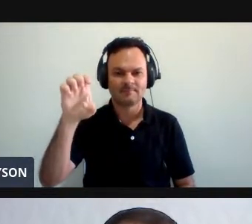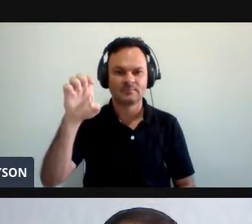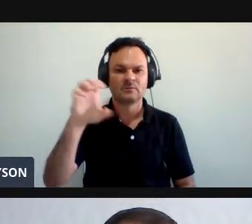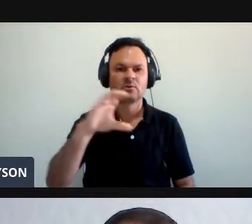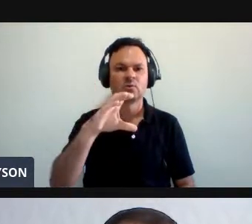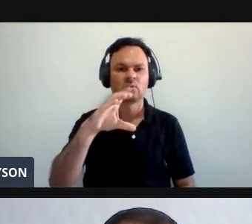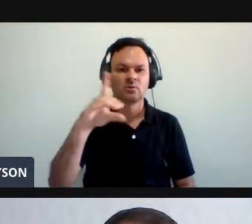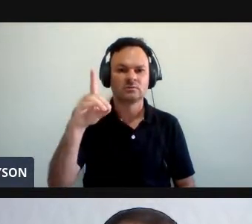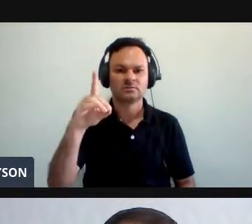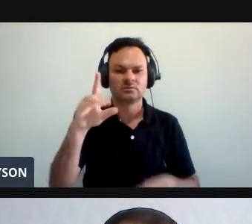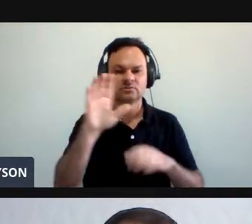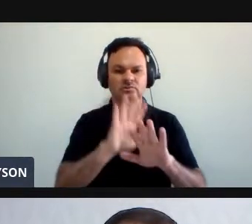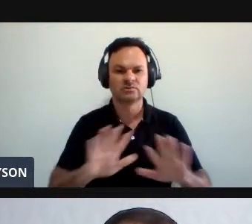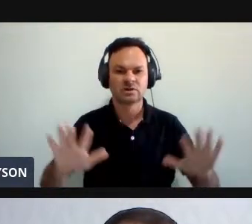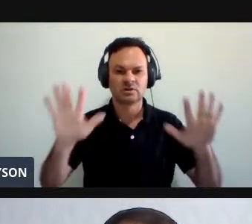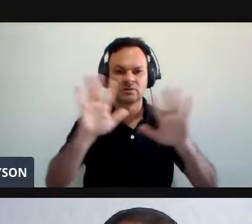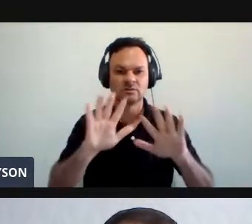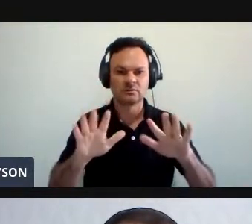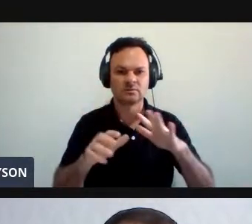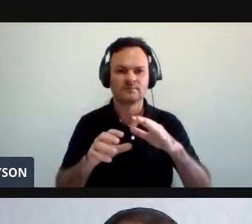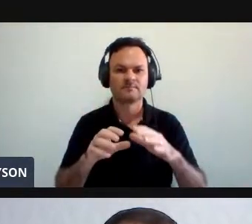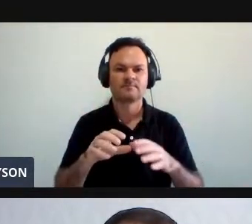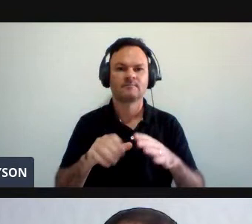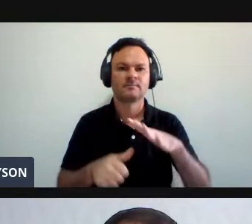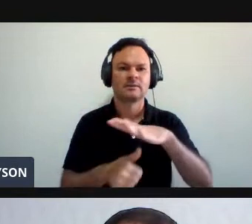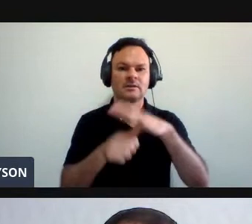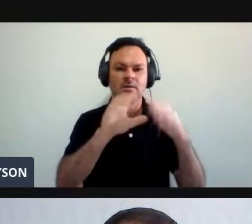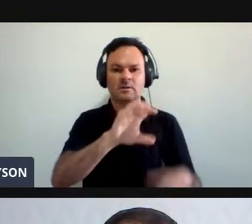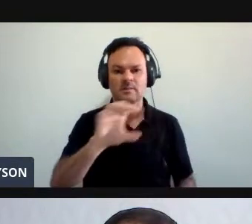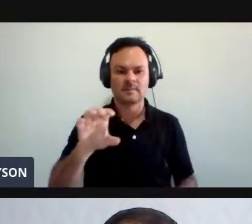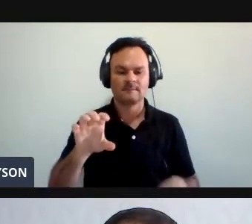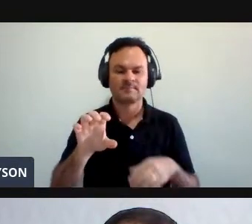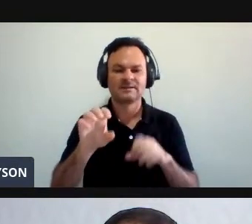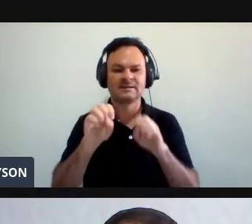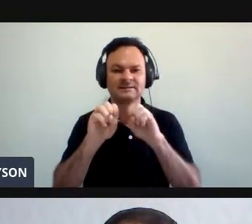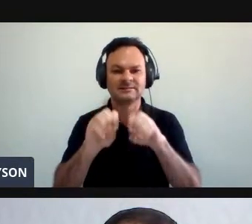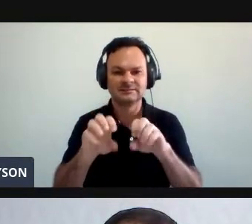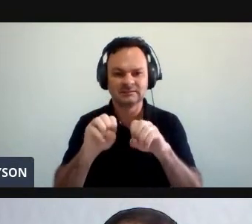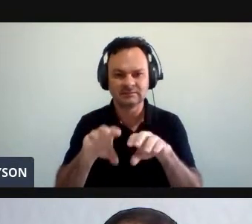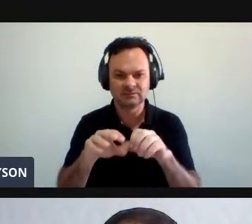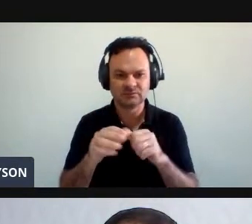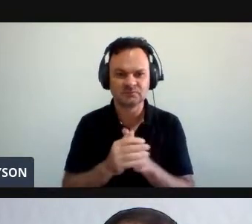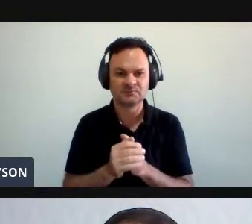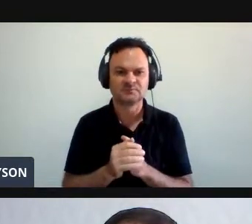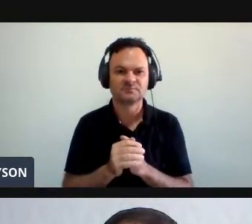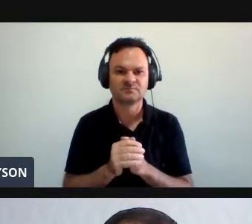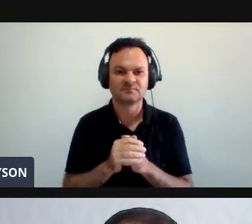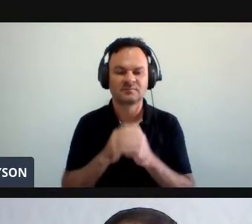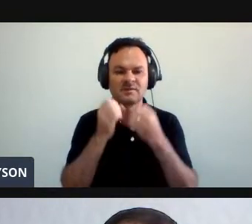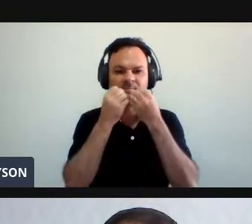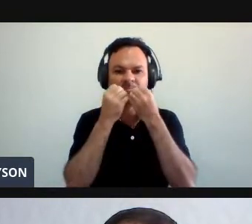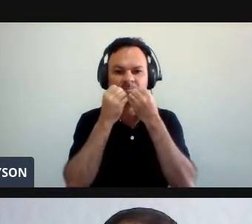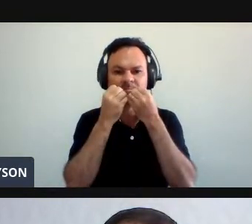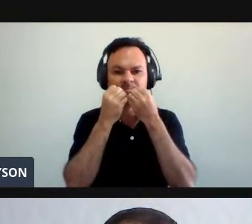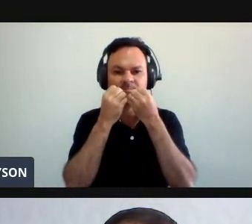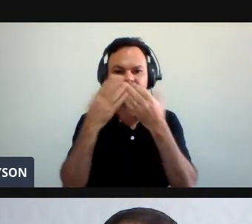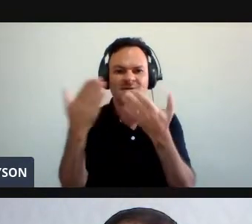Que está representando a Proreitoria de Ensino e Graduação da UFAP E com os encargos Seja bem-vindo, professor